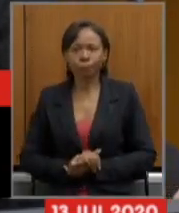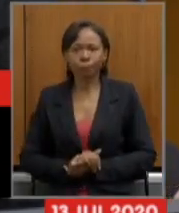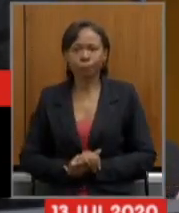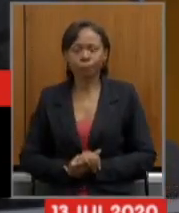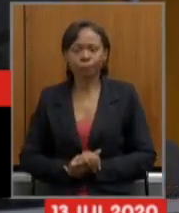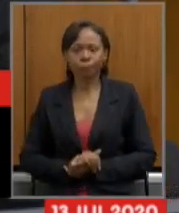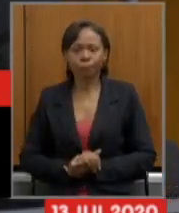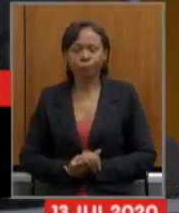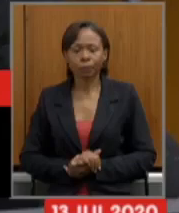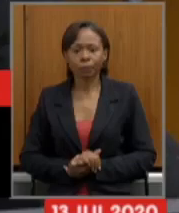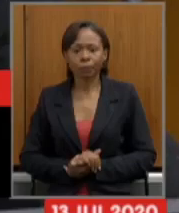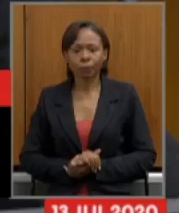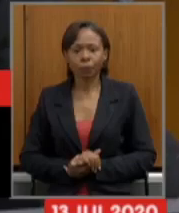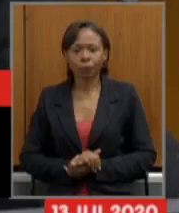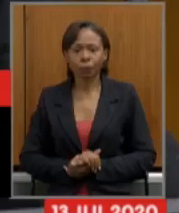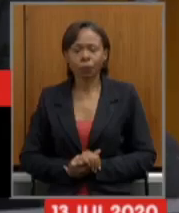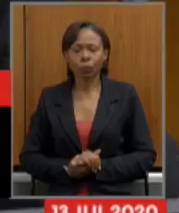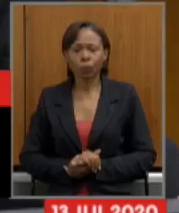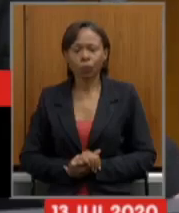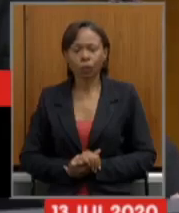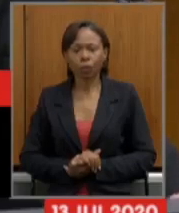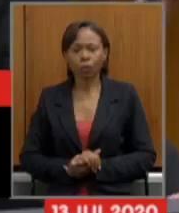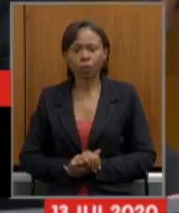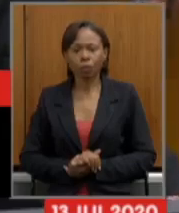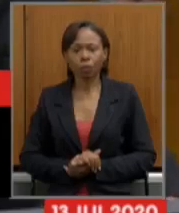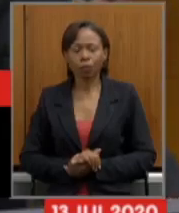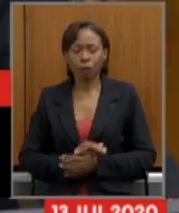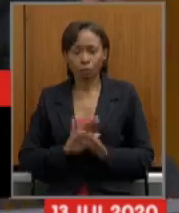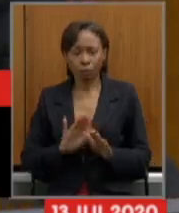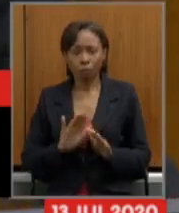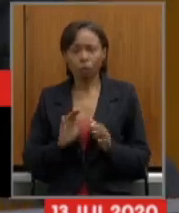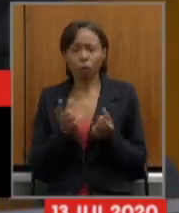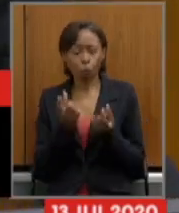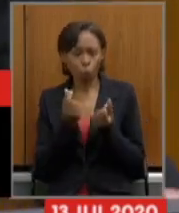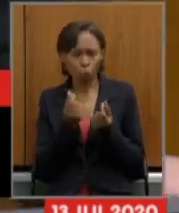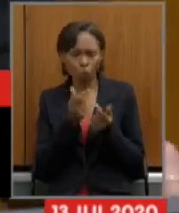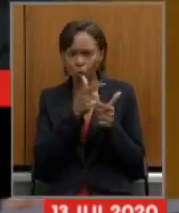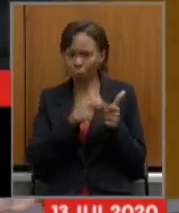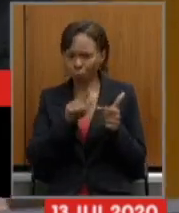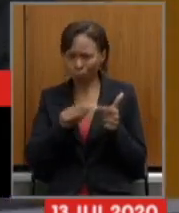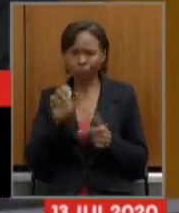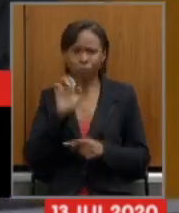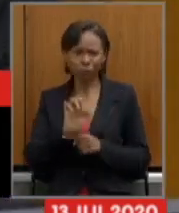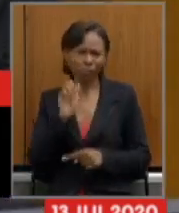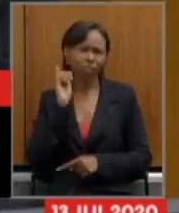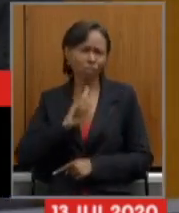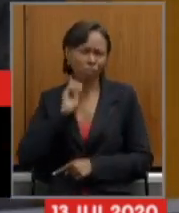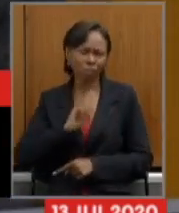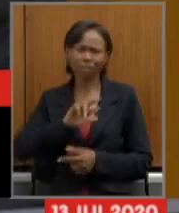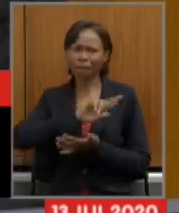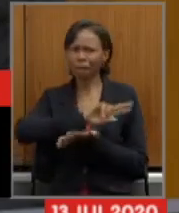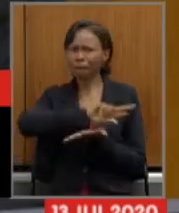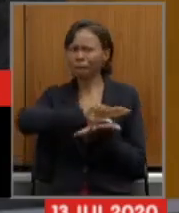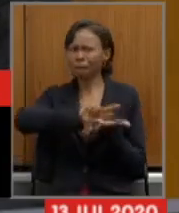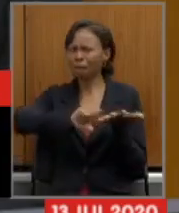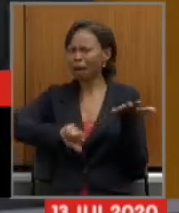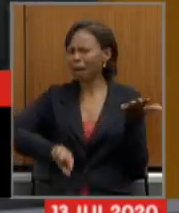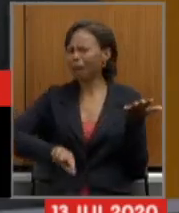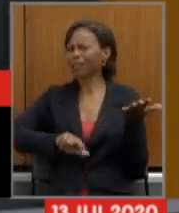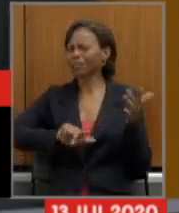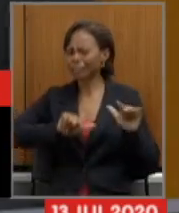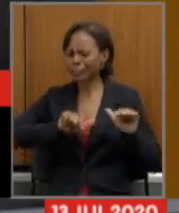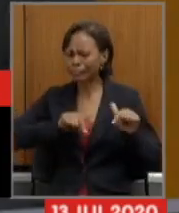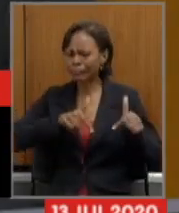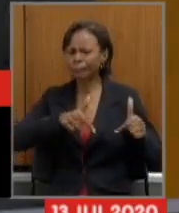a situação, o equacionamento da situação financeira do Estado envolve várias ações, mas todas